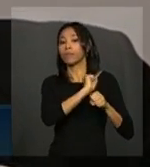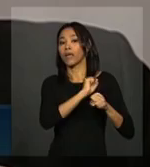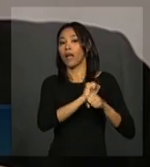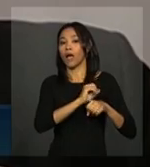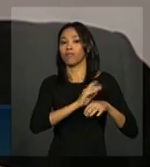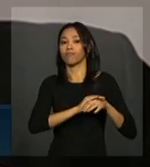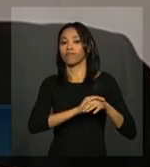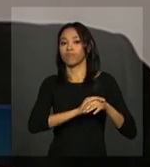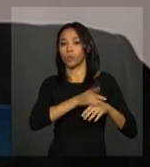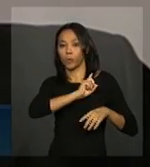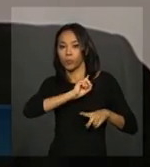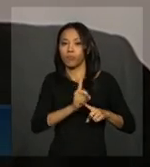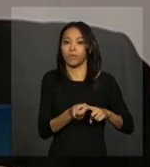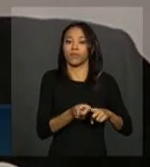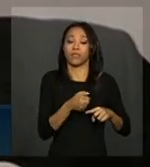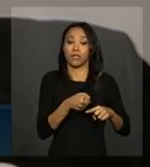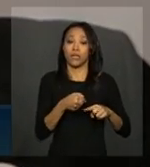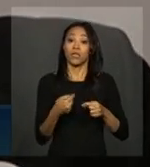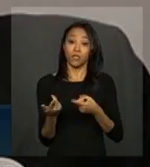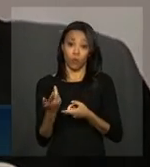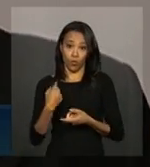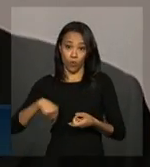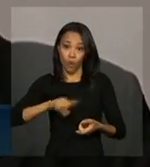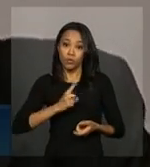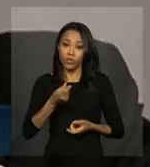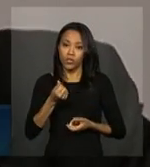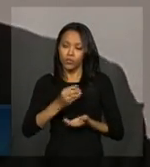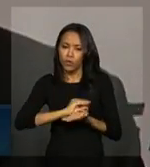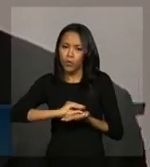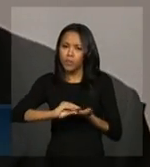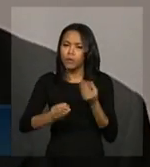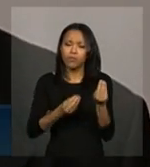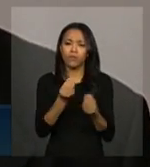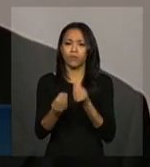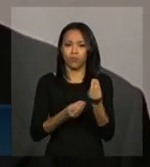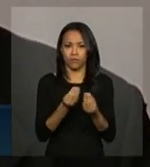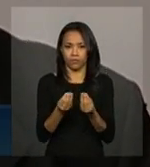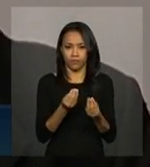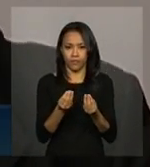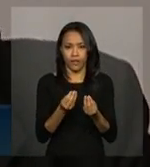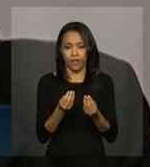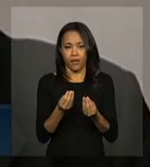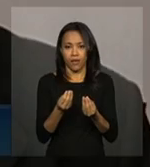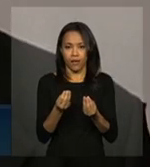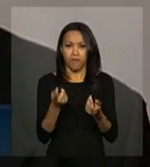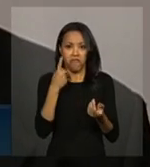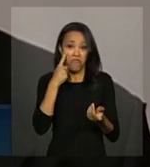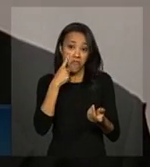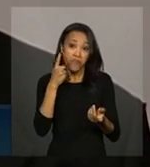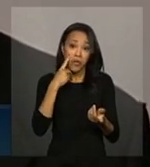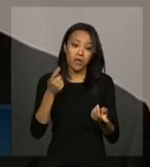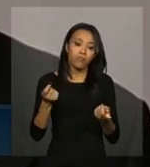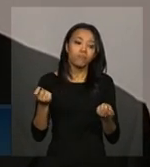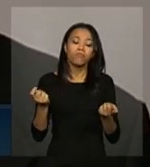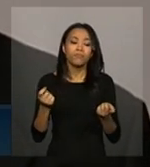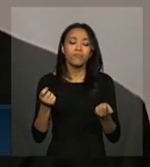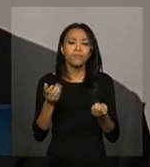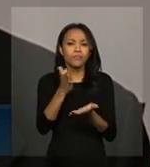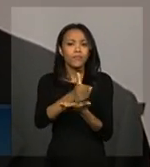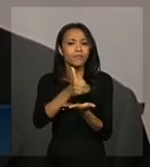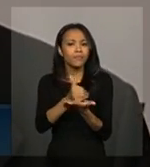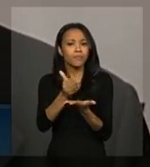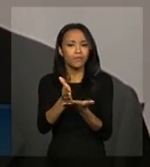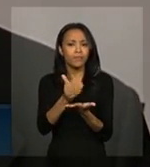O capital vai ser aportado, vamos dizer, à medida da necessidade, na proporção